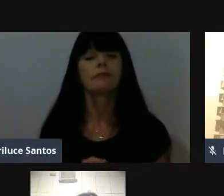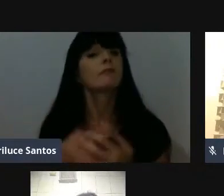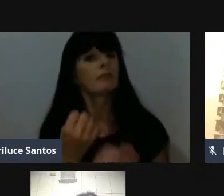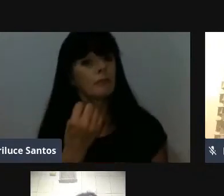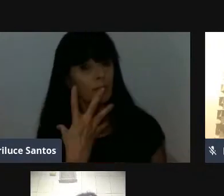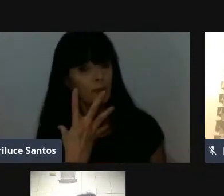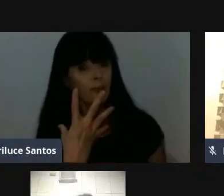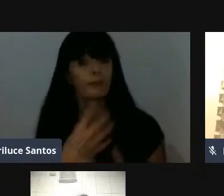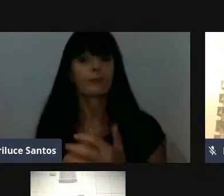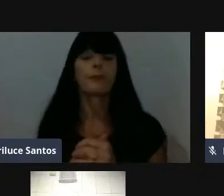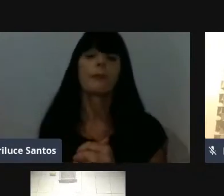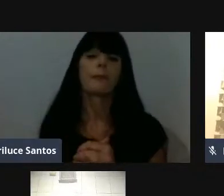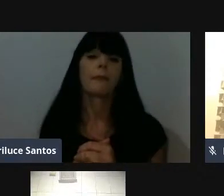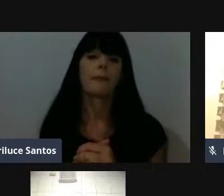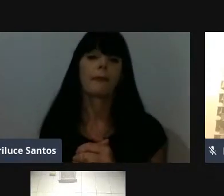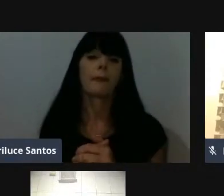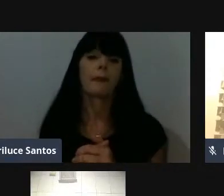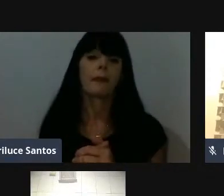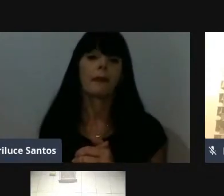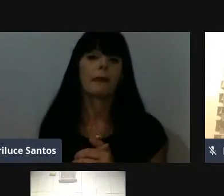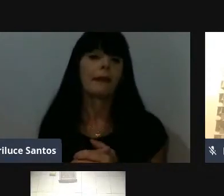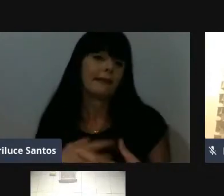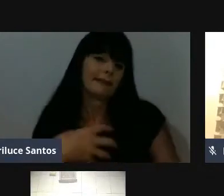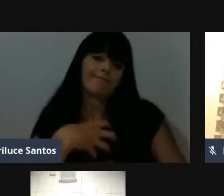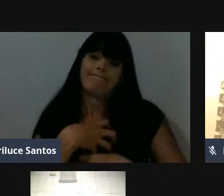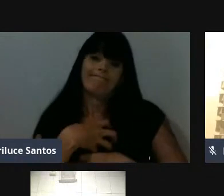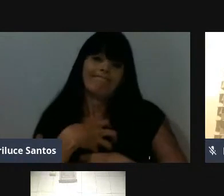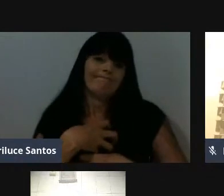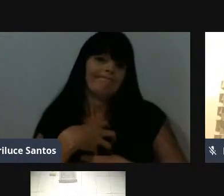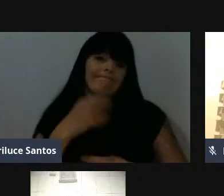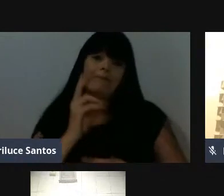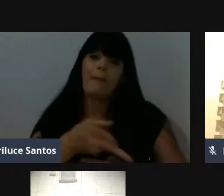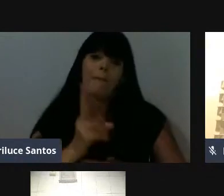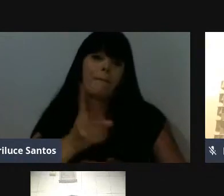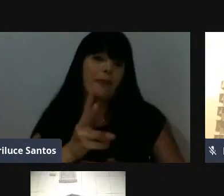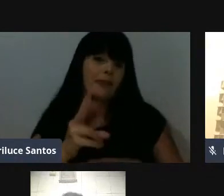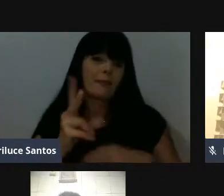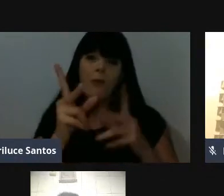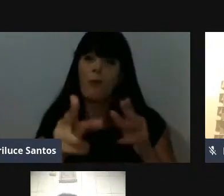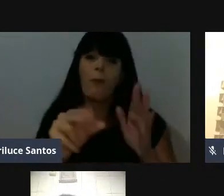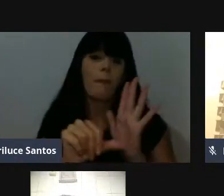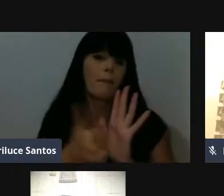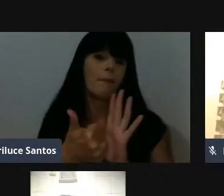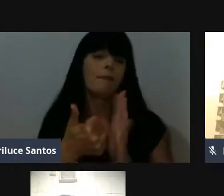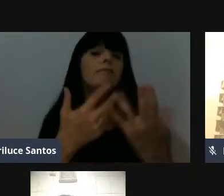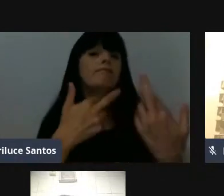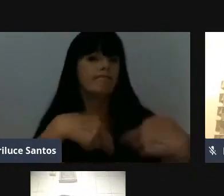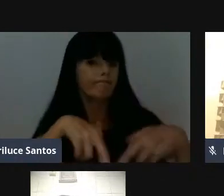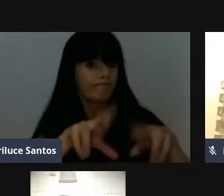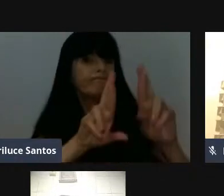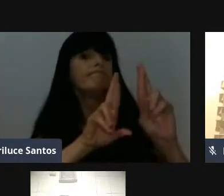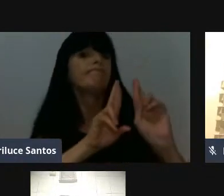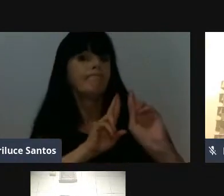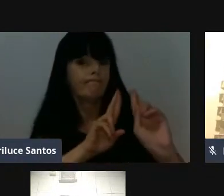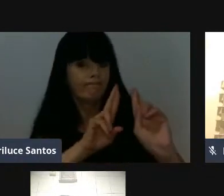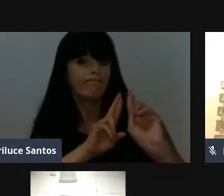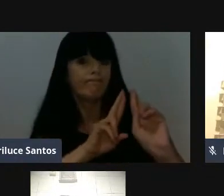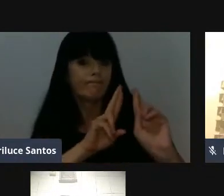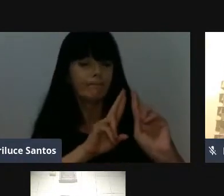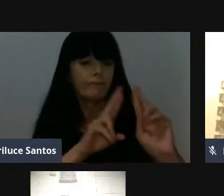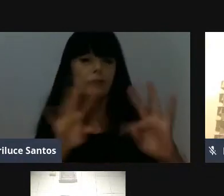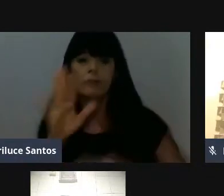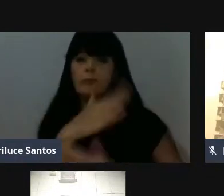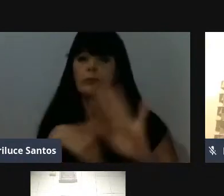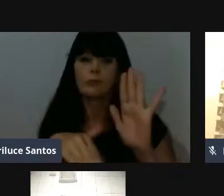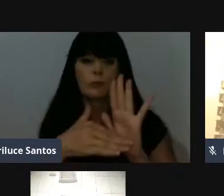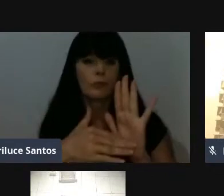Bom, a sensação, Ela é a mesma da primeira eleição, né? de responsabilidade com aqueles que, dentre tantos,